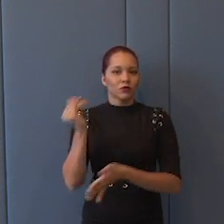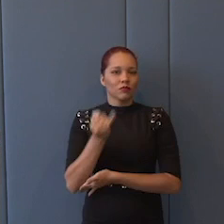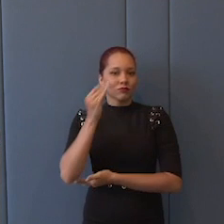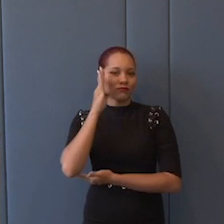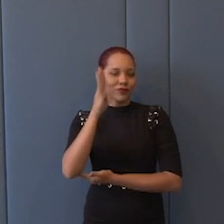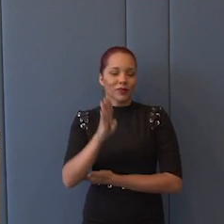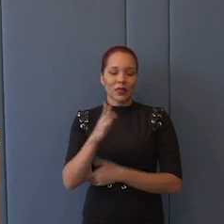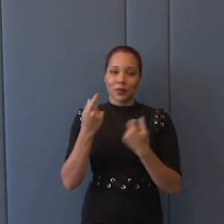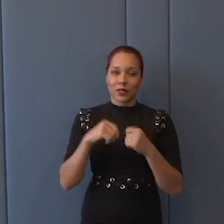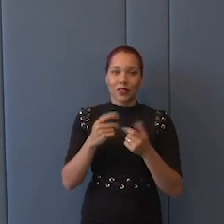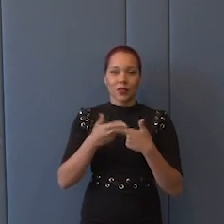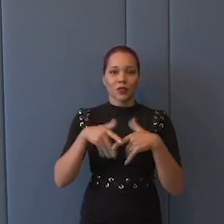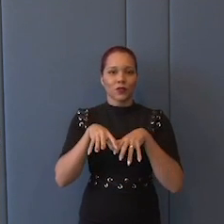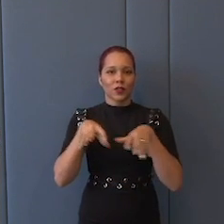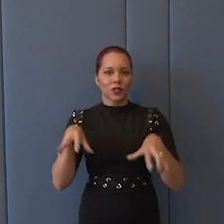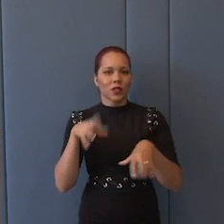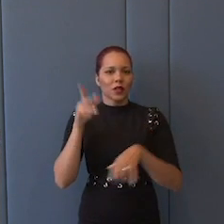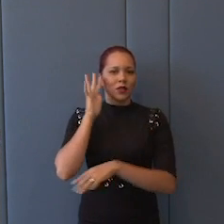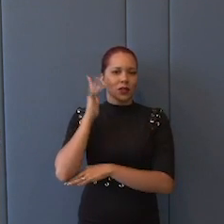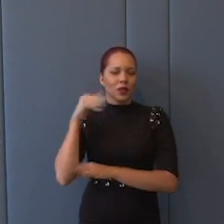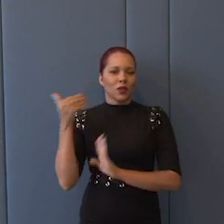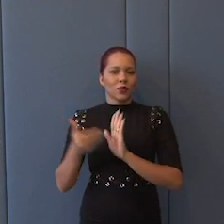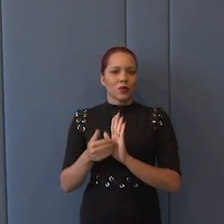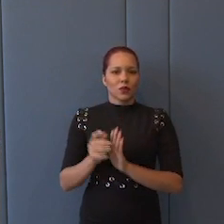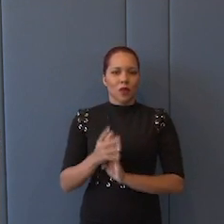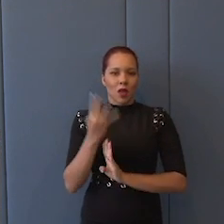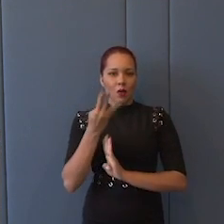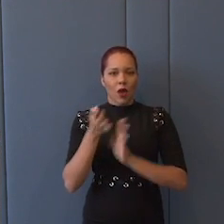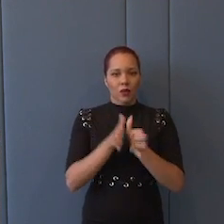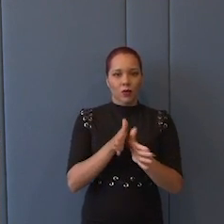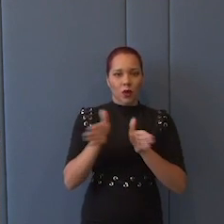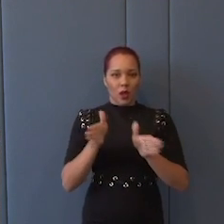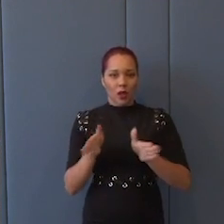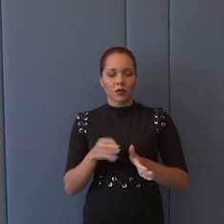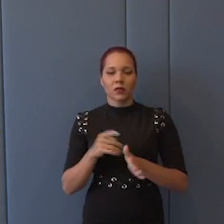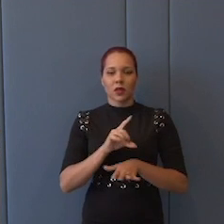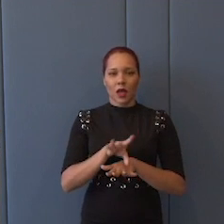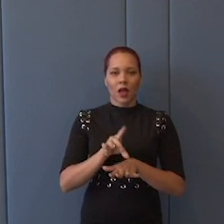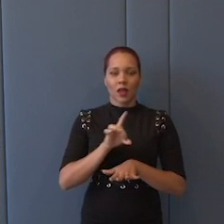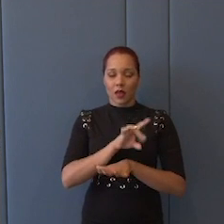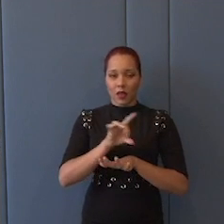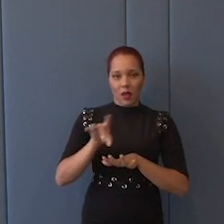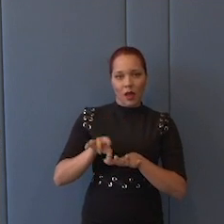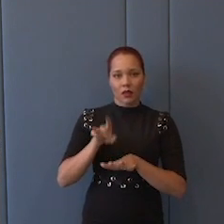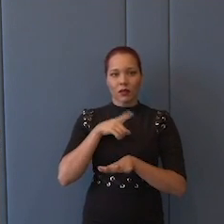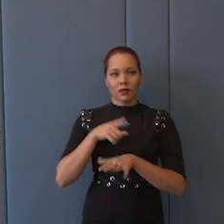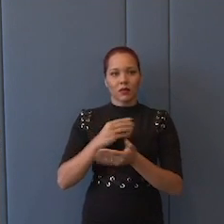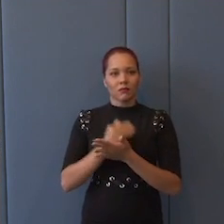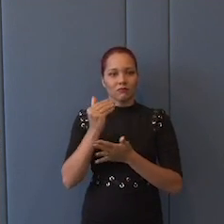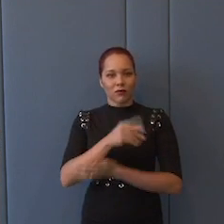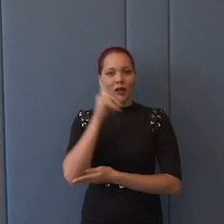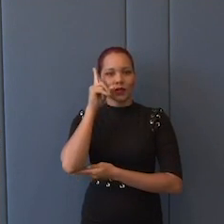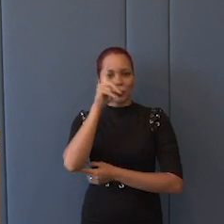tenho que procurar dividir, racionalizar um pouco tudo isso em quatro eixos e eixos dos valores, que é o mais difuso, o mais difícil de